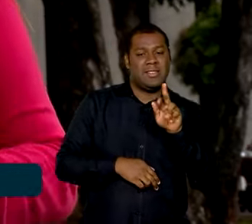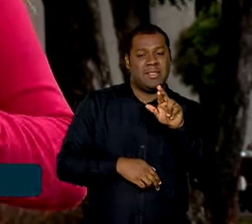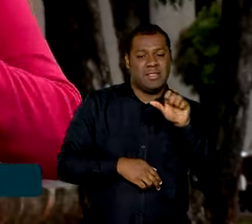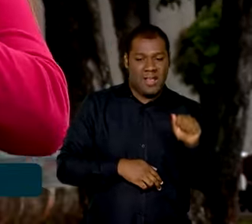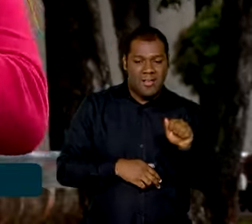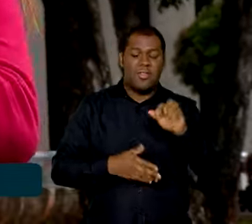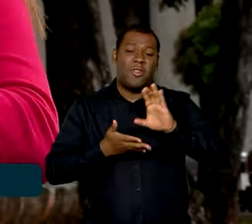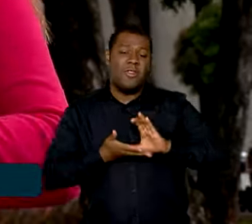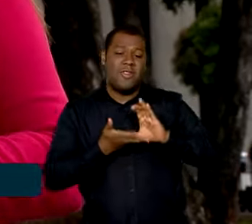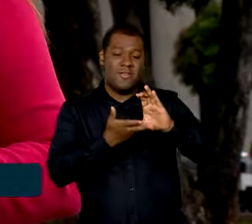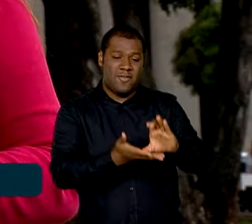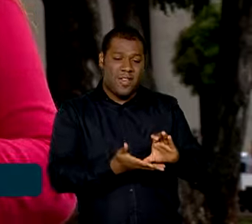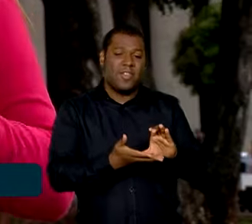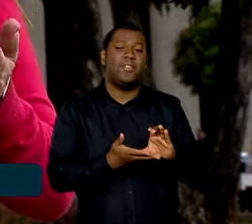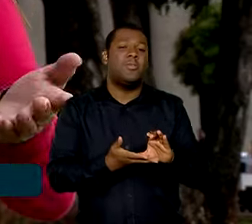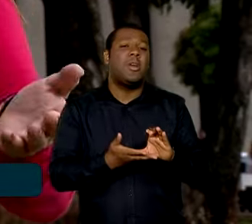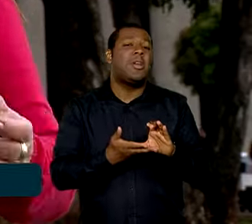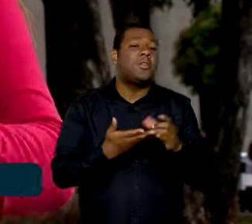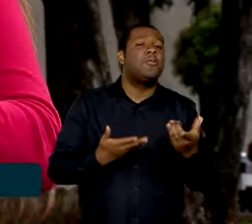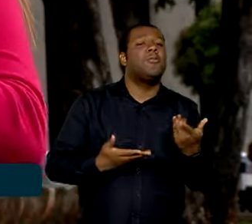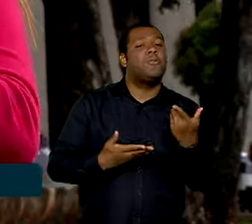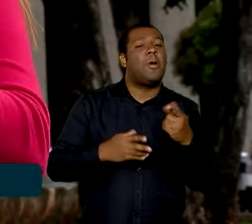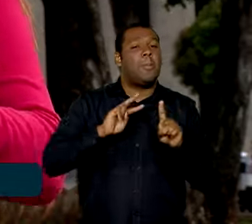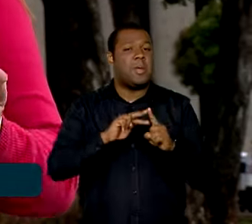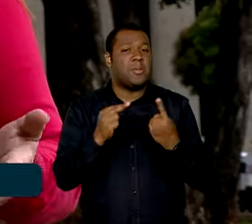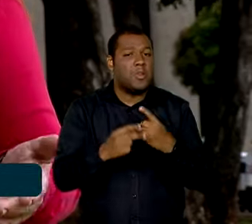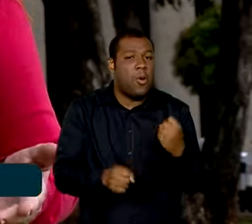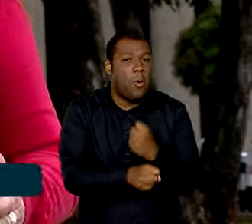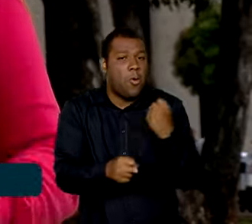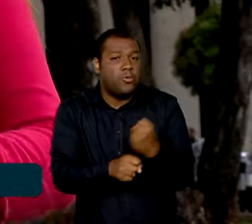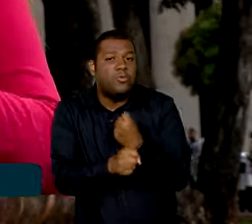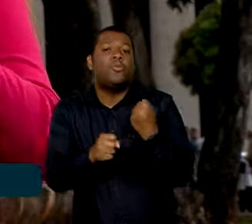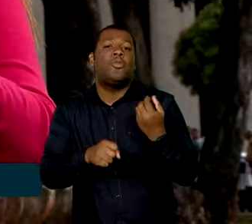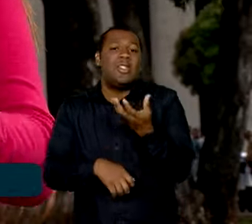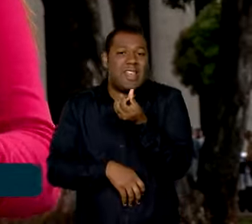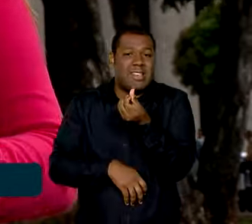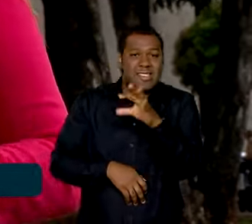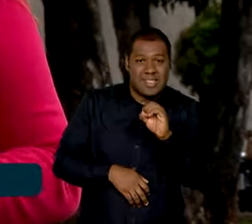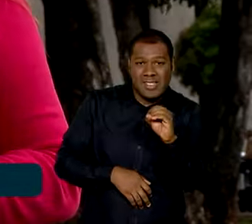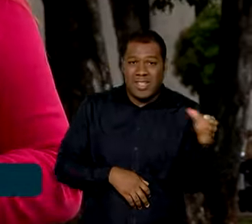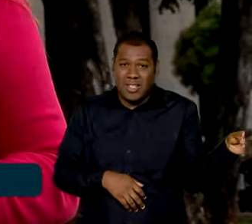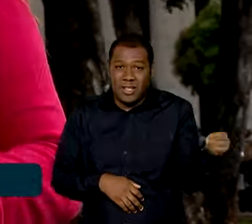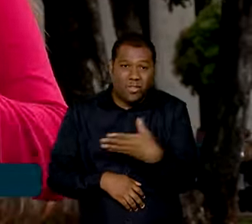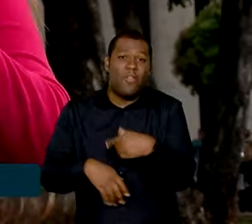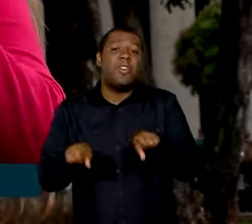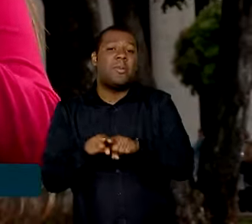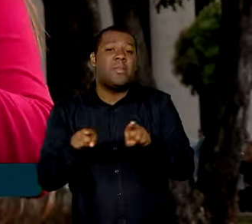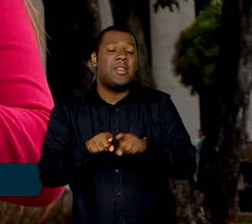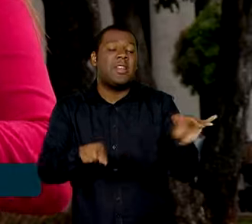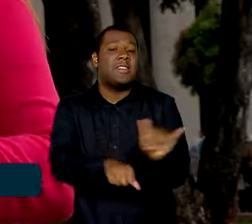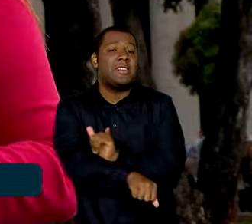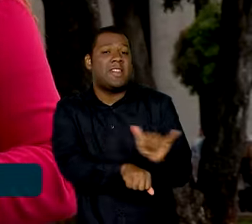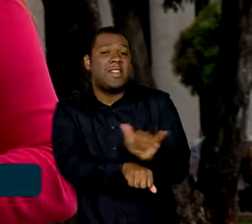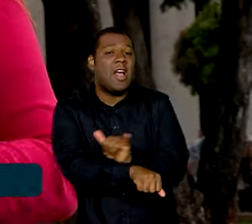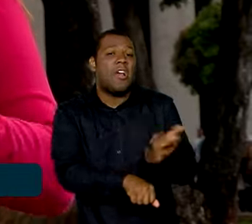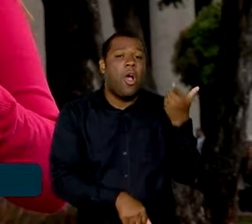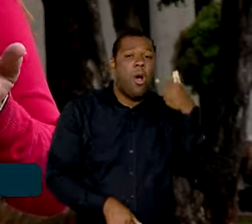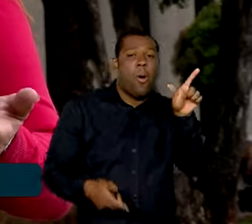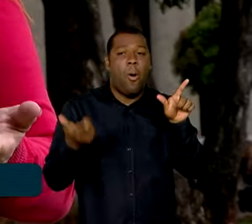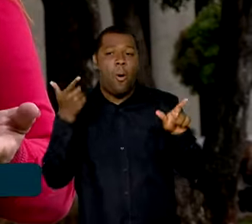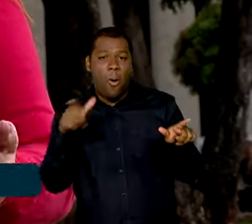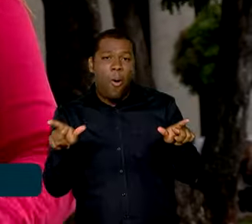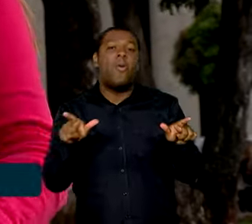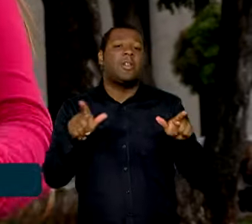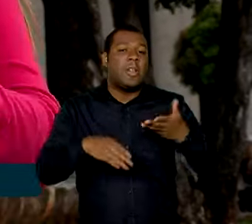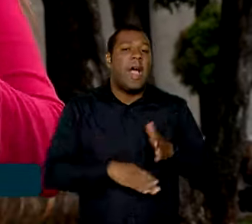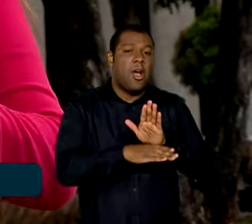abrangem 60 obras estruturantes, ações de manutenção e outras medidas destinadas a melhorar a